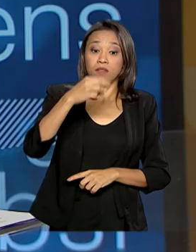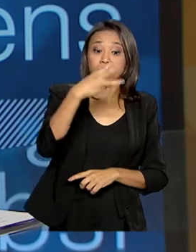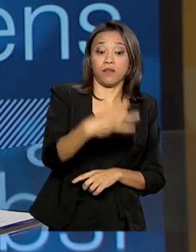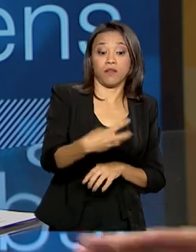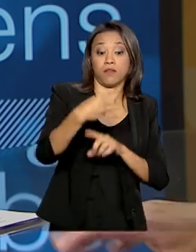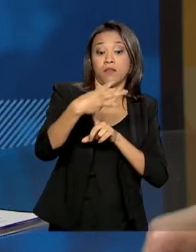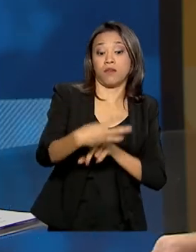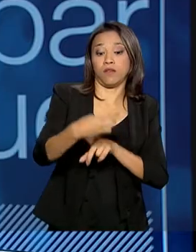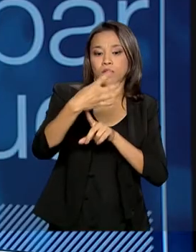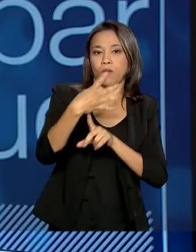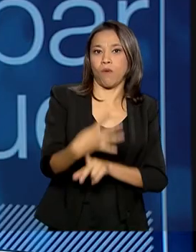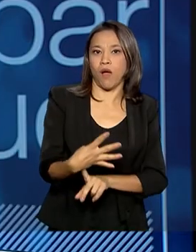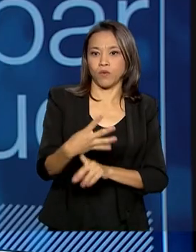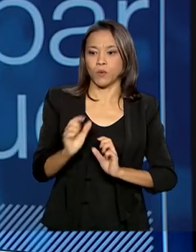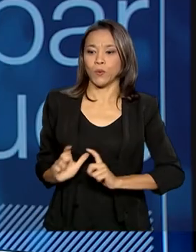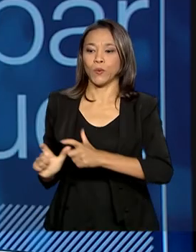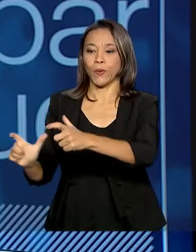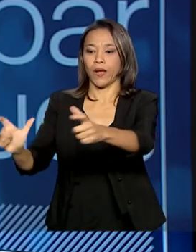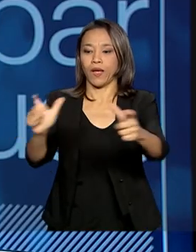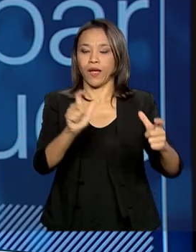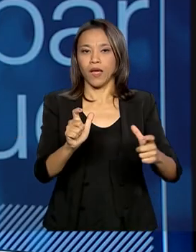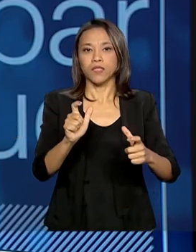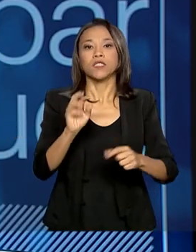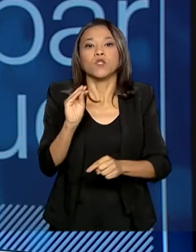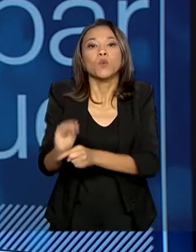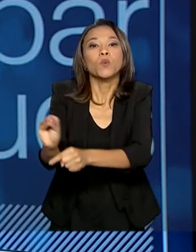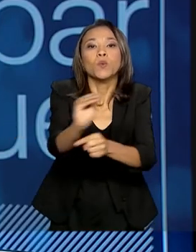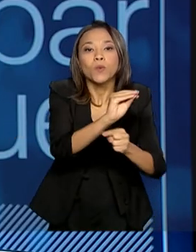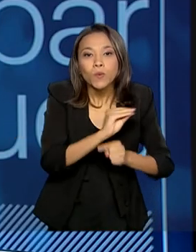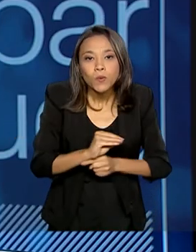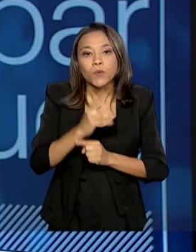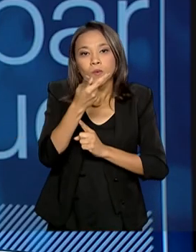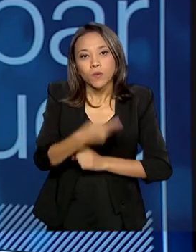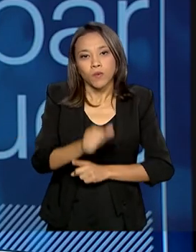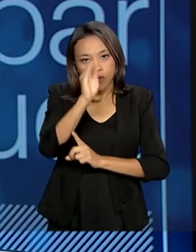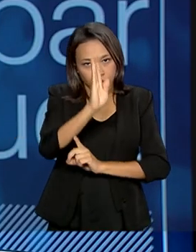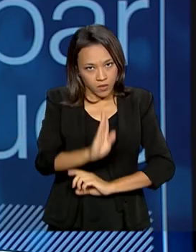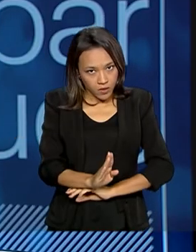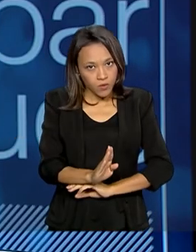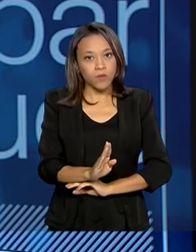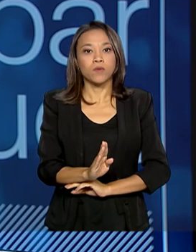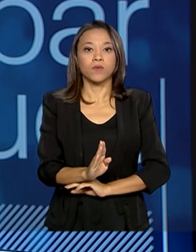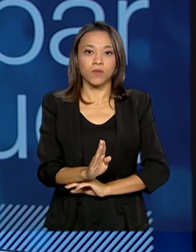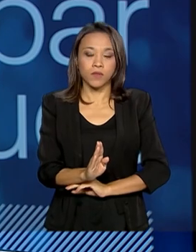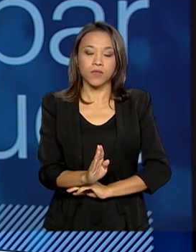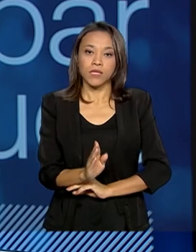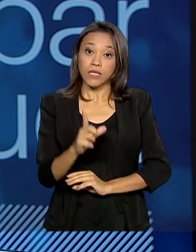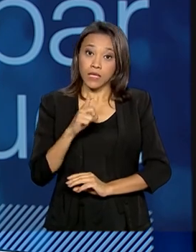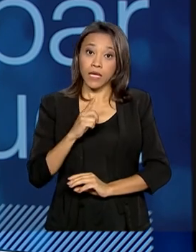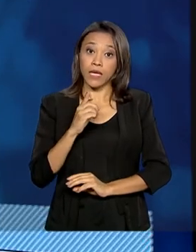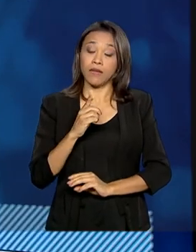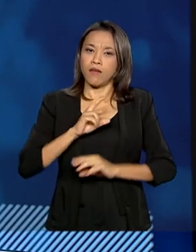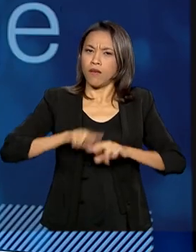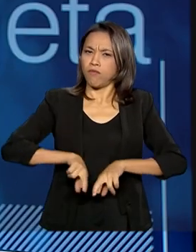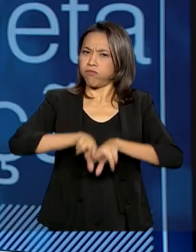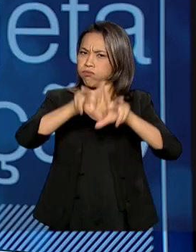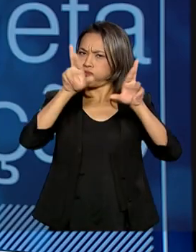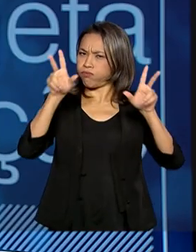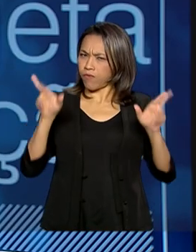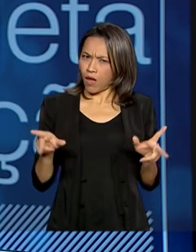parques, unidades de conservação no Brasil e engloba os seis biomas que o Brasil